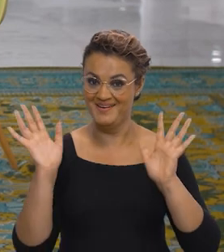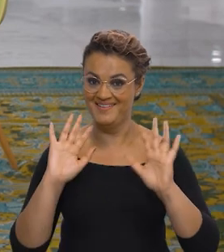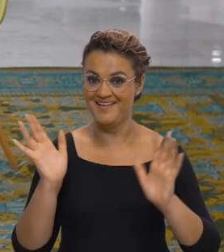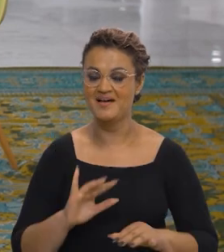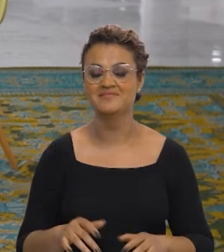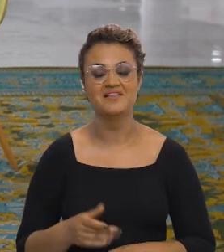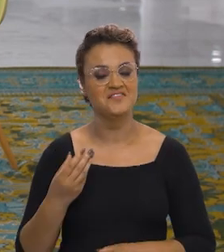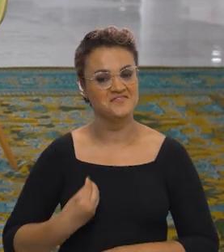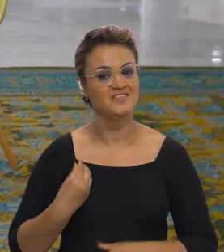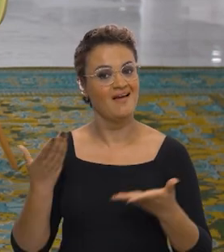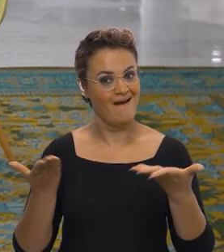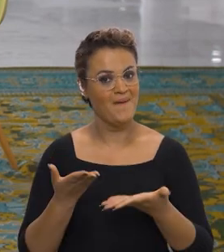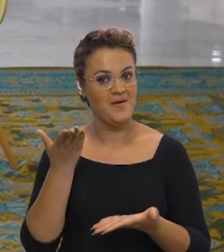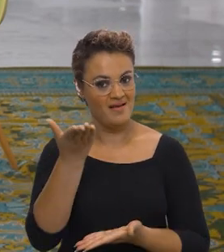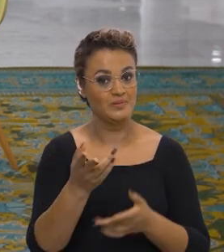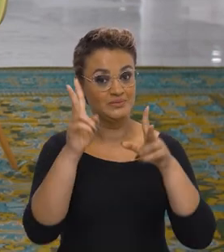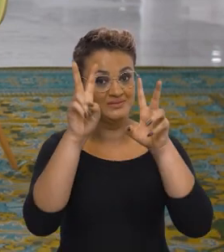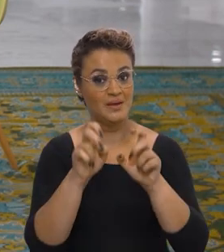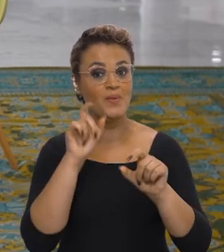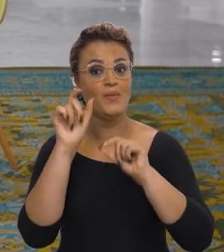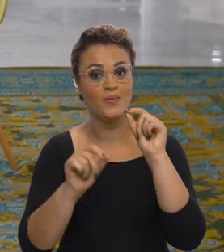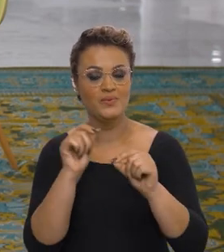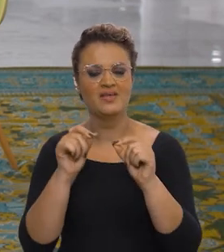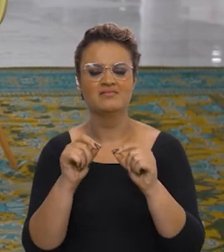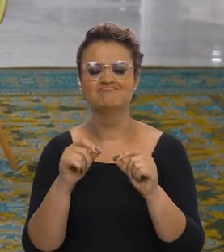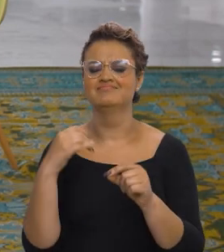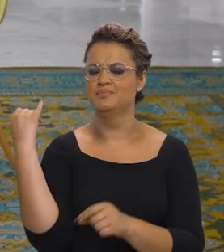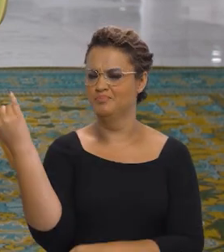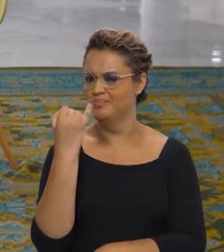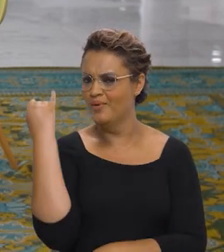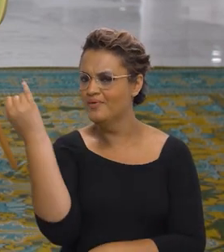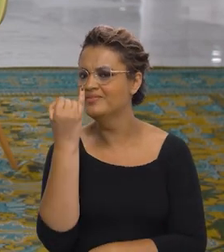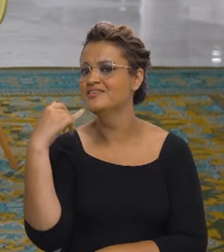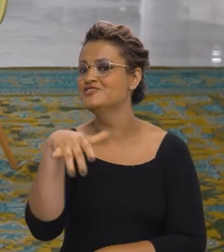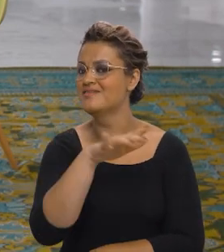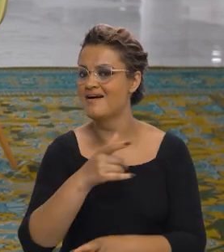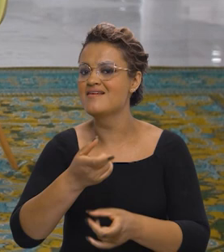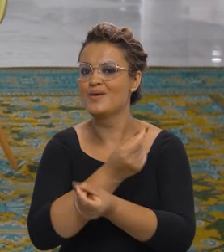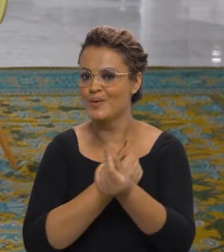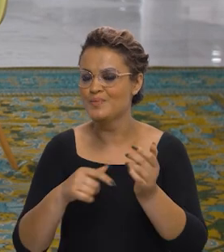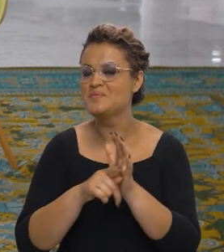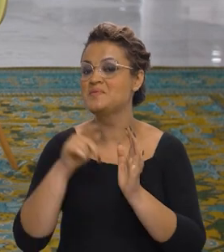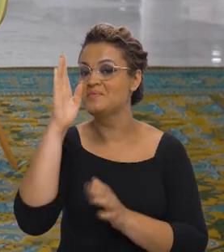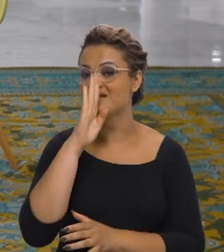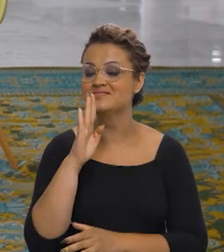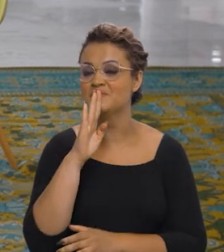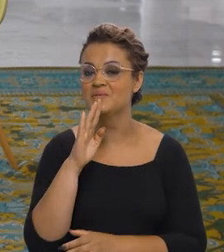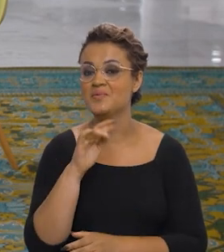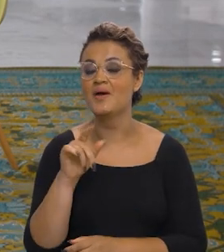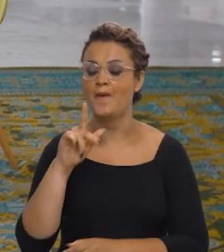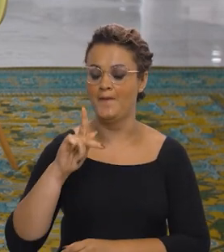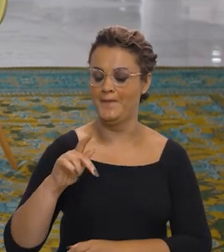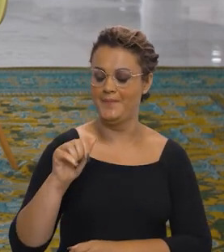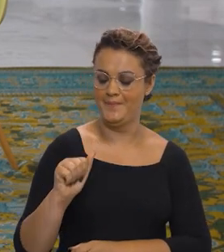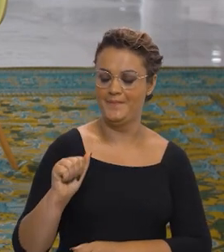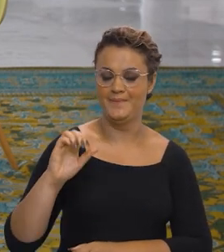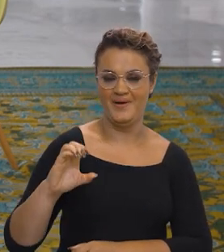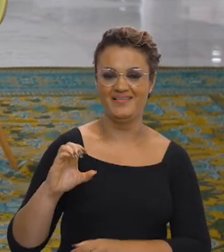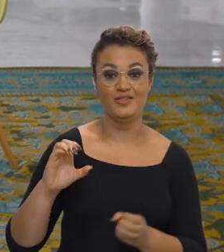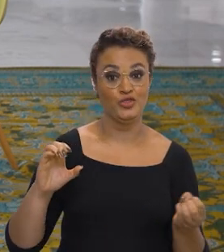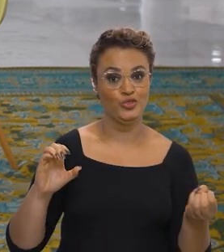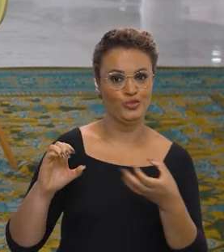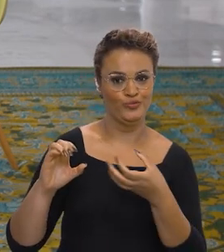Olá, o Brasil em Pauta está no ar e o tema de hoje tem uma enorme relevância para a economia do país. É o plano de